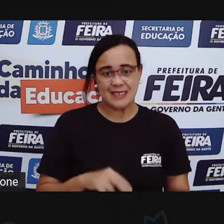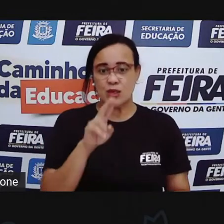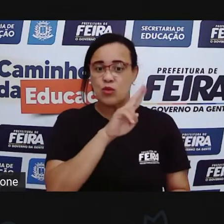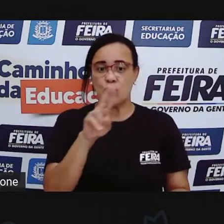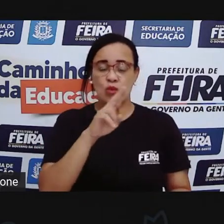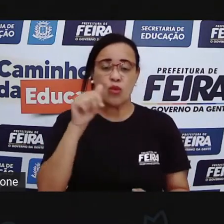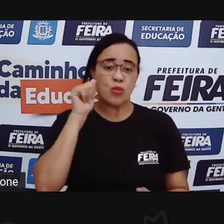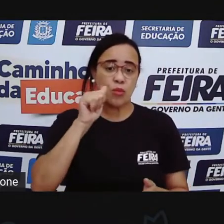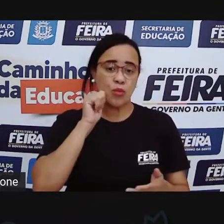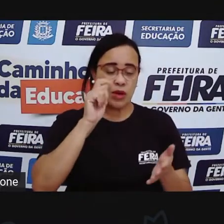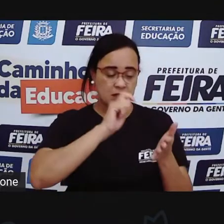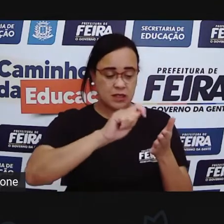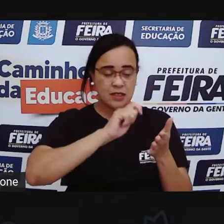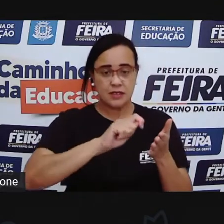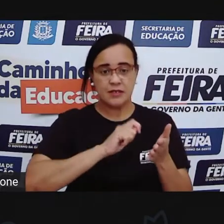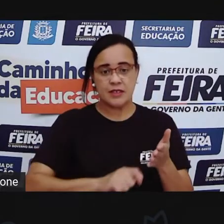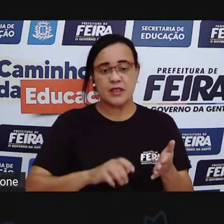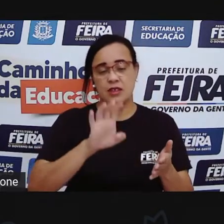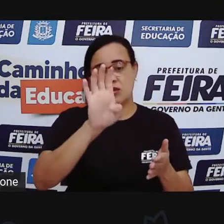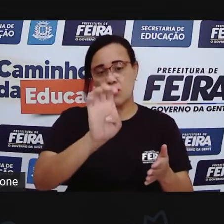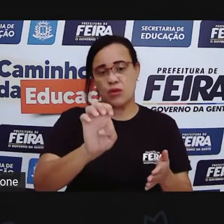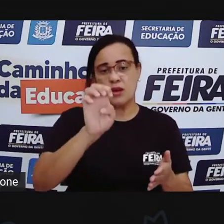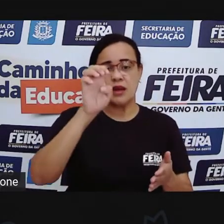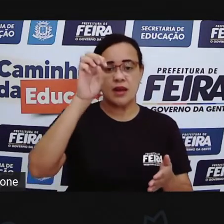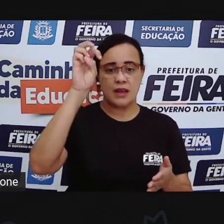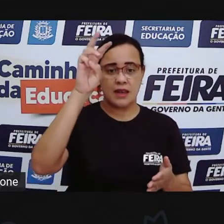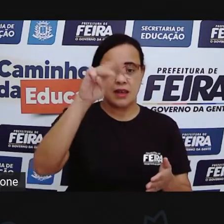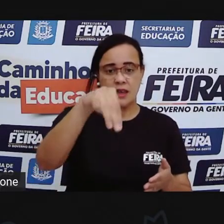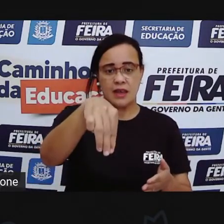Já pra mostrar pra vocês a parte de dentro do livro, ó.